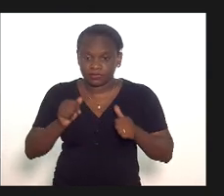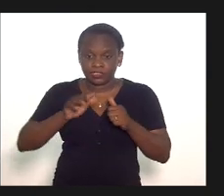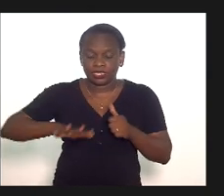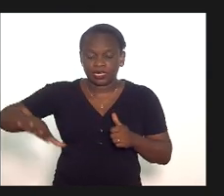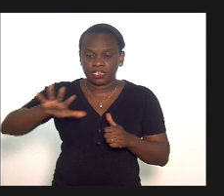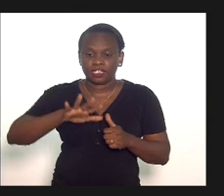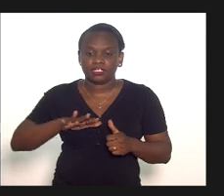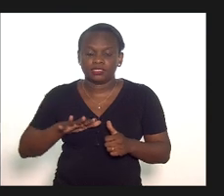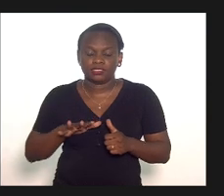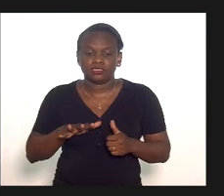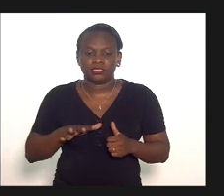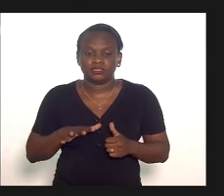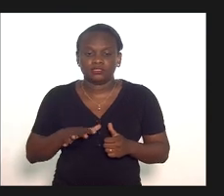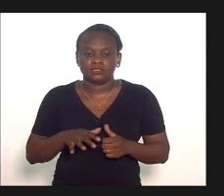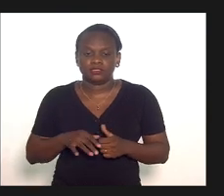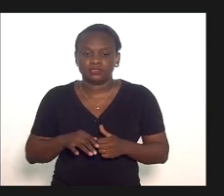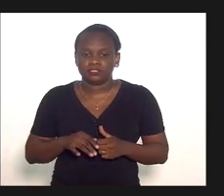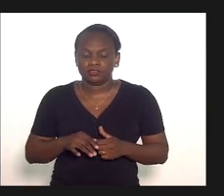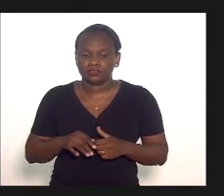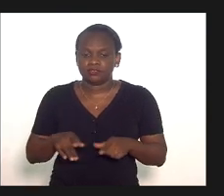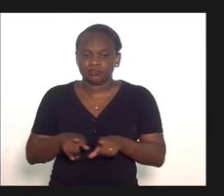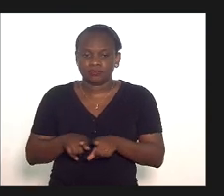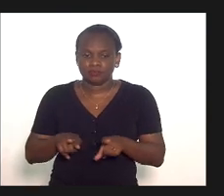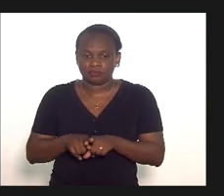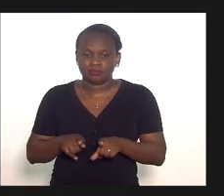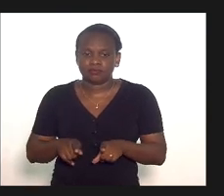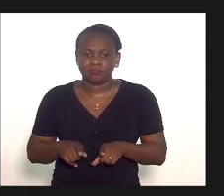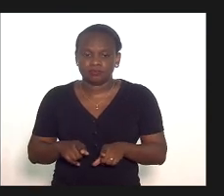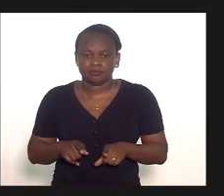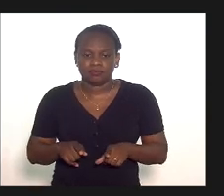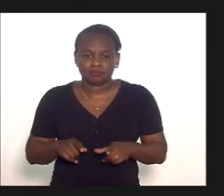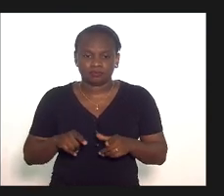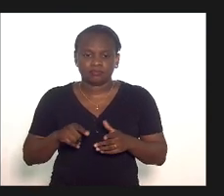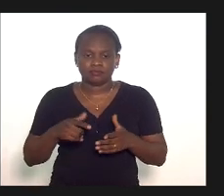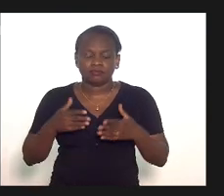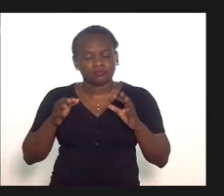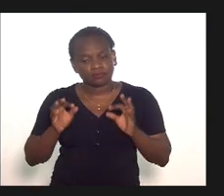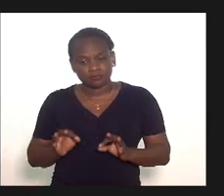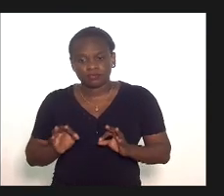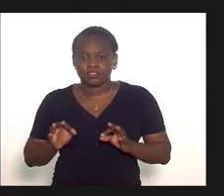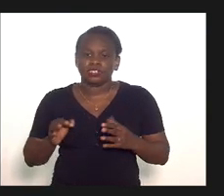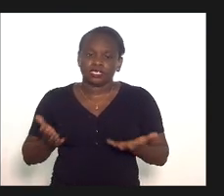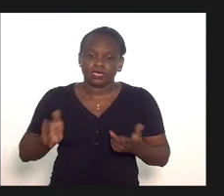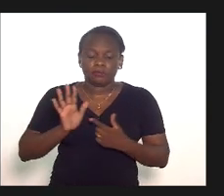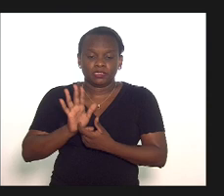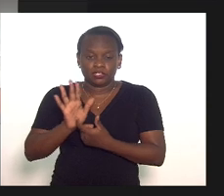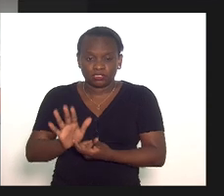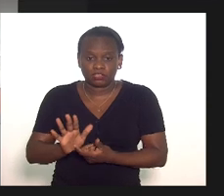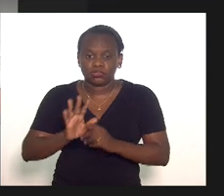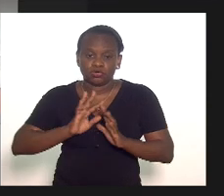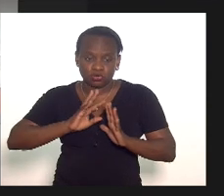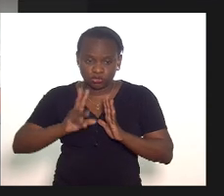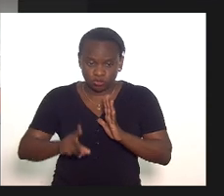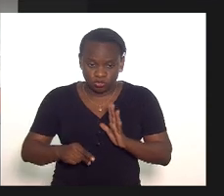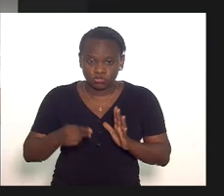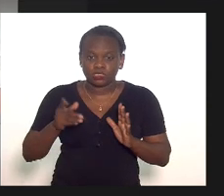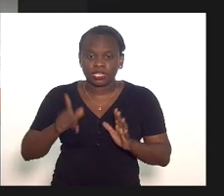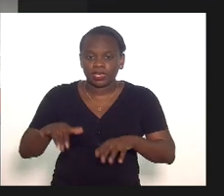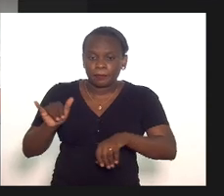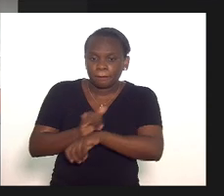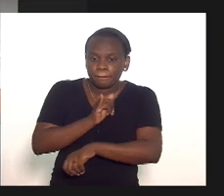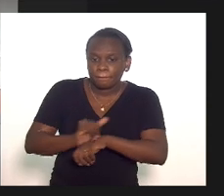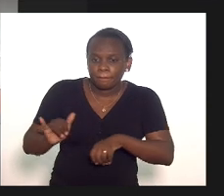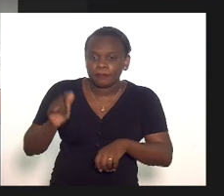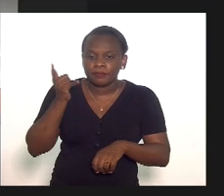área e de uma certa forma apresentando inteiro são recursos